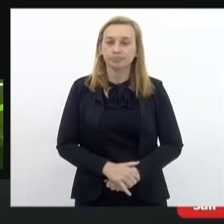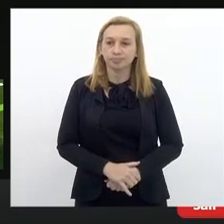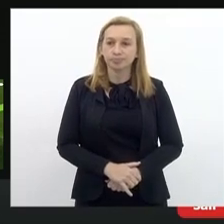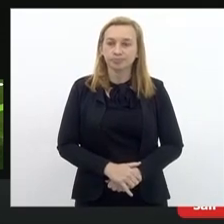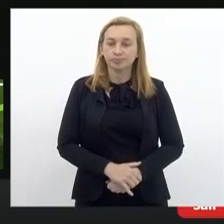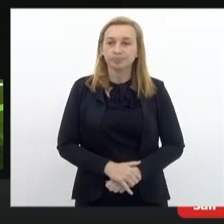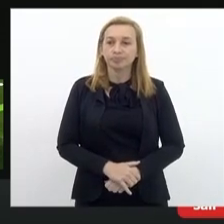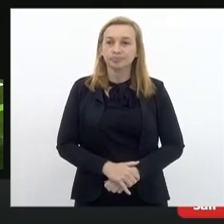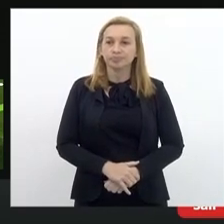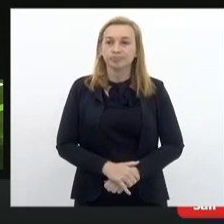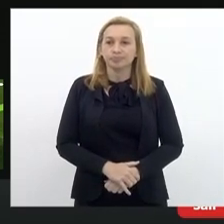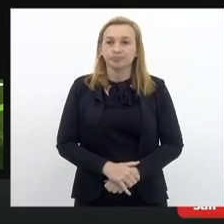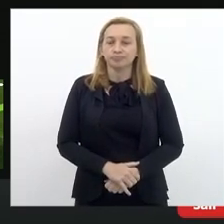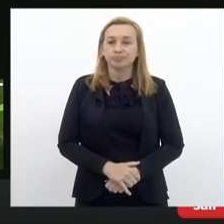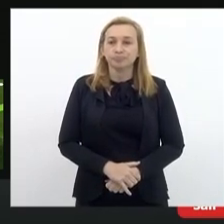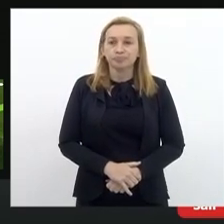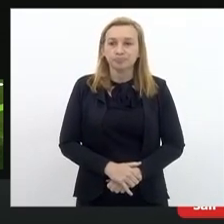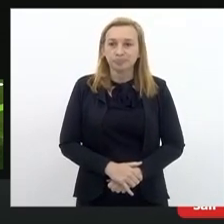Isto.